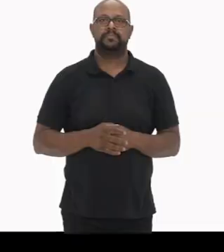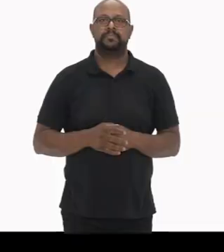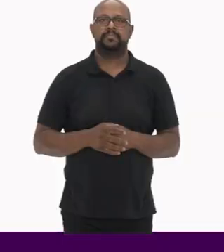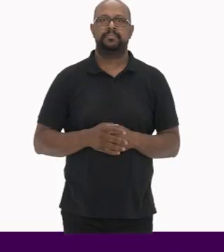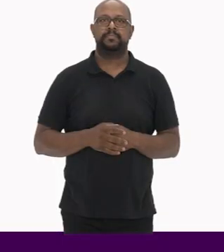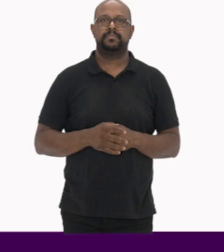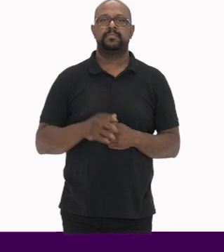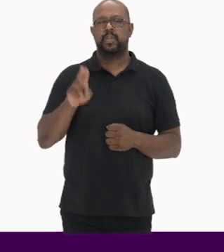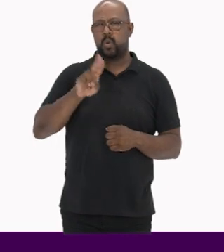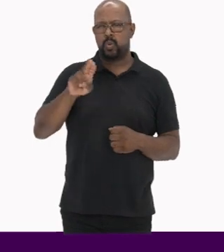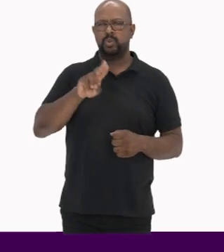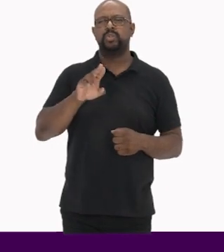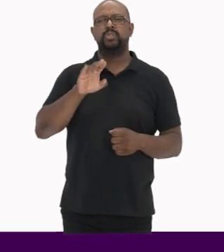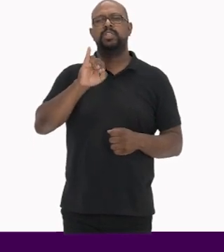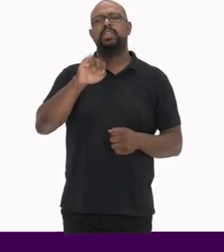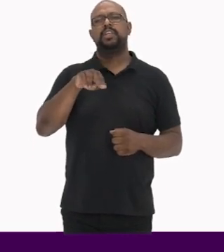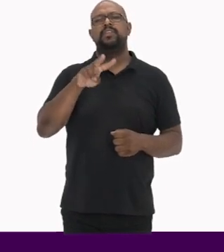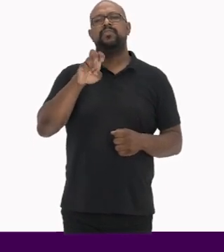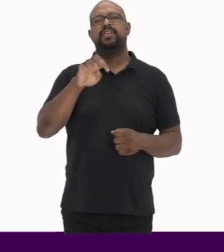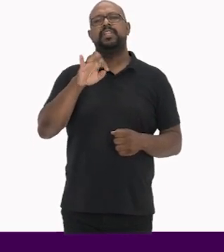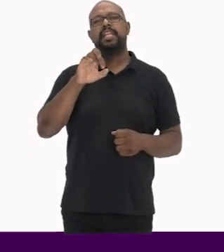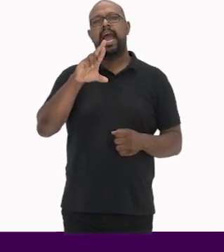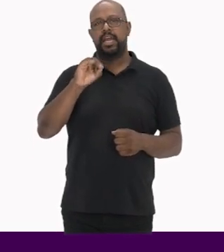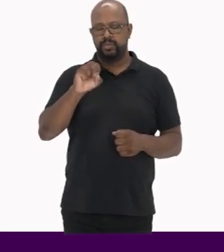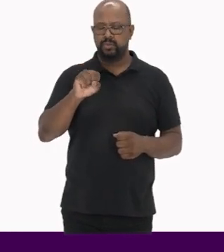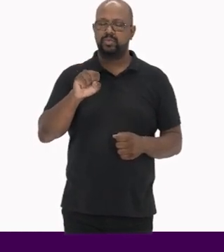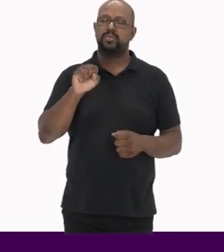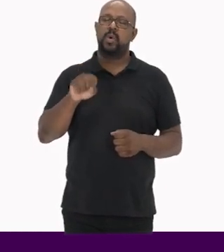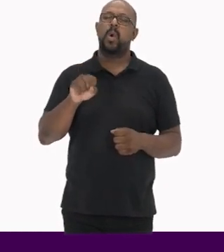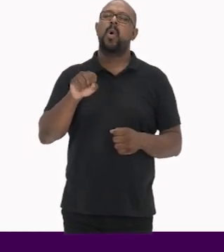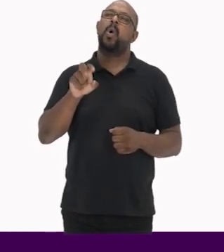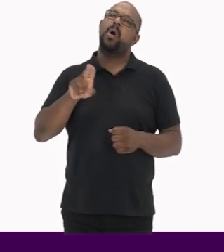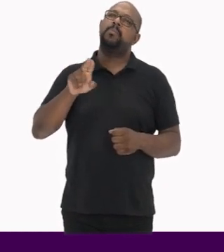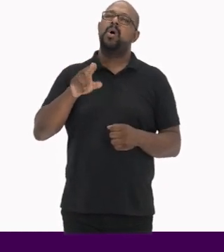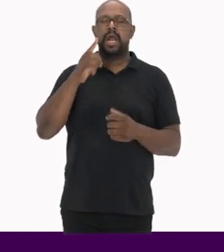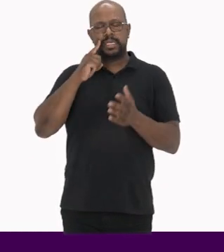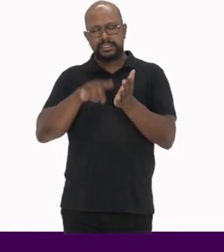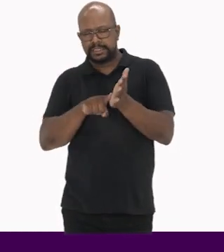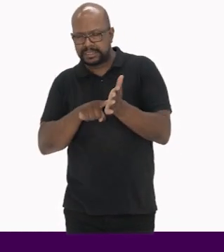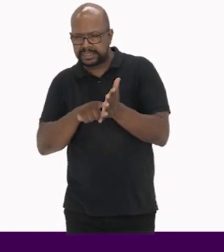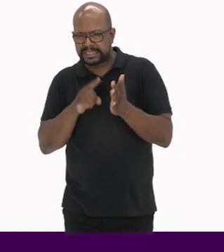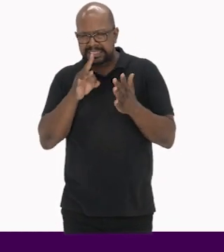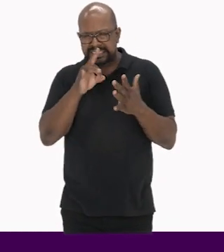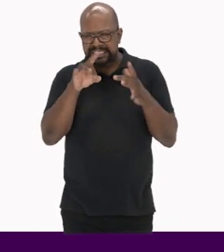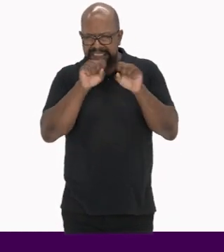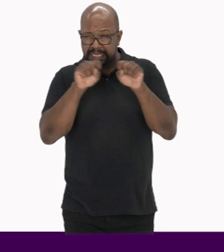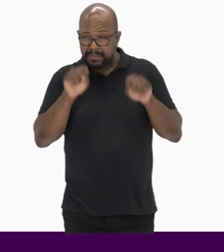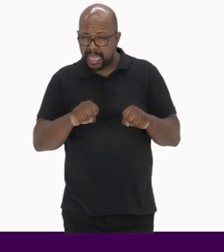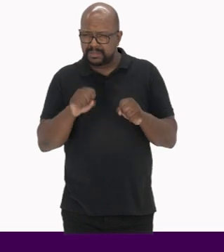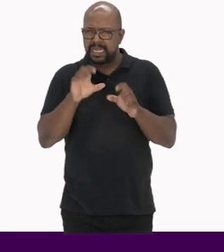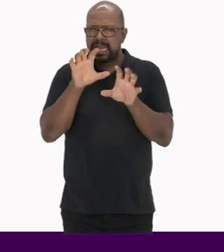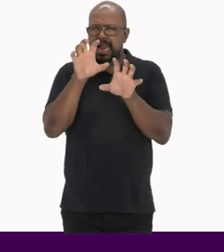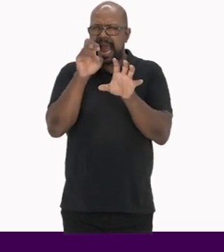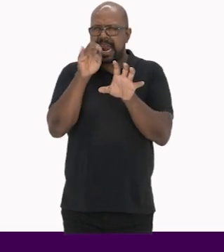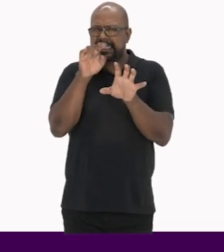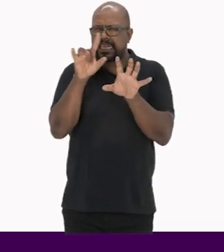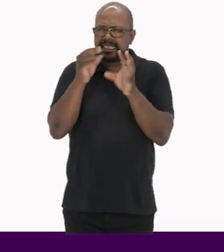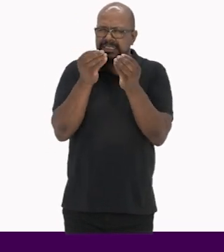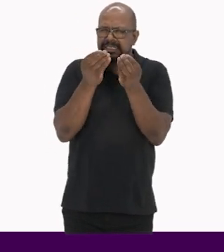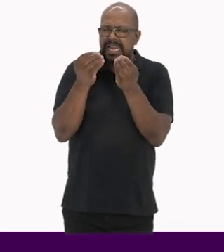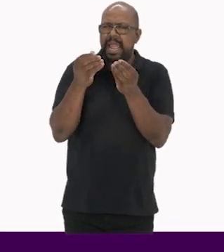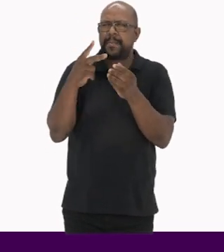O uso de inventários aqui, entendido como levantamento sistemático das características E